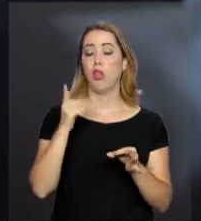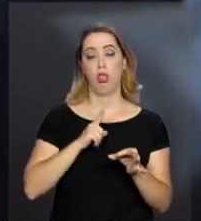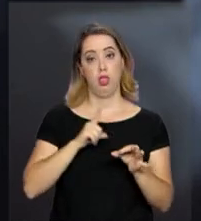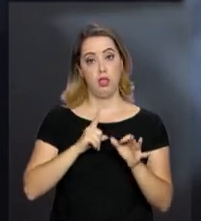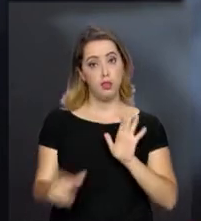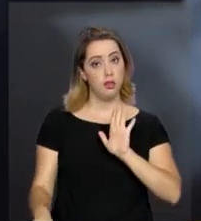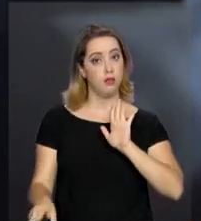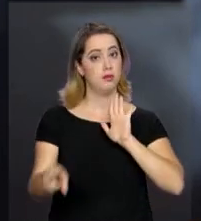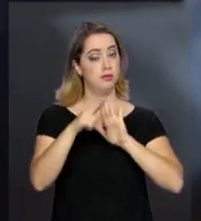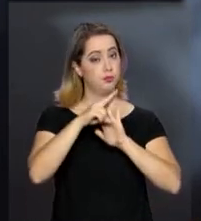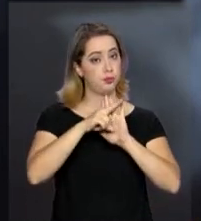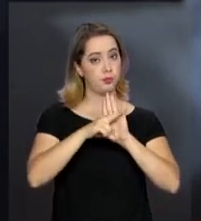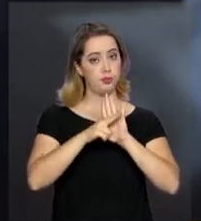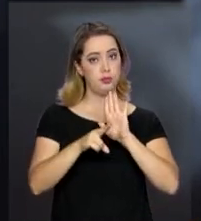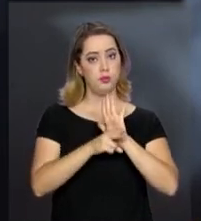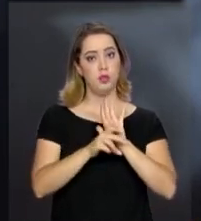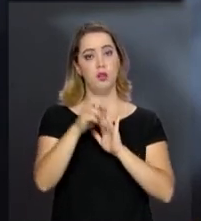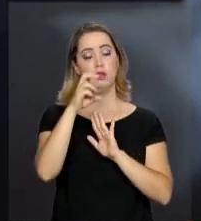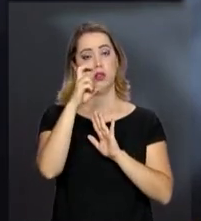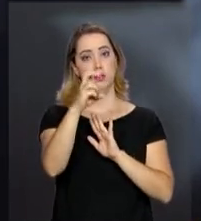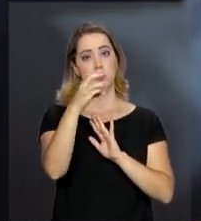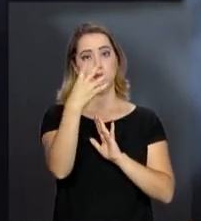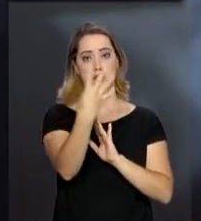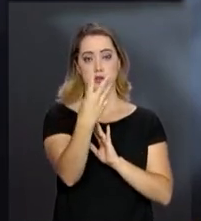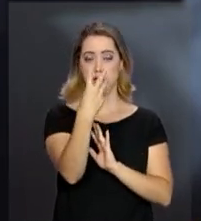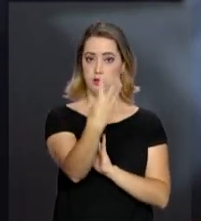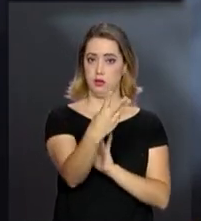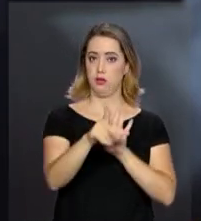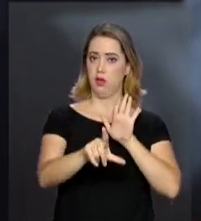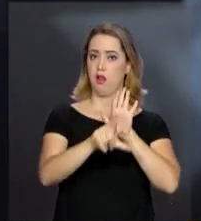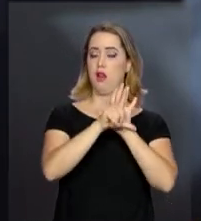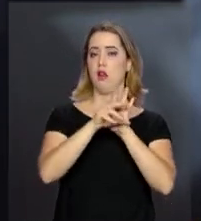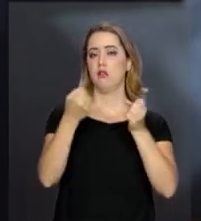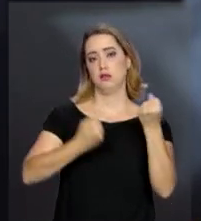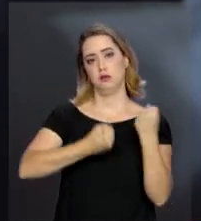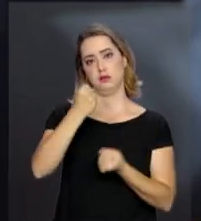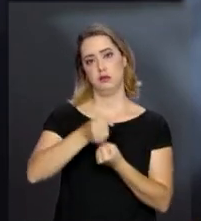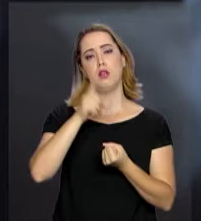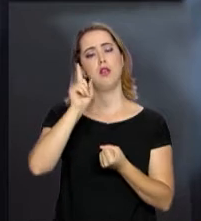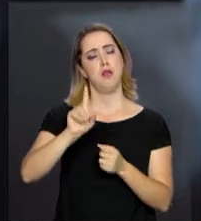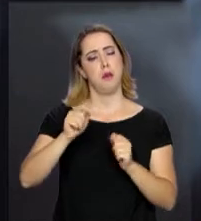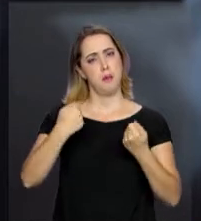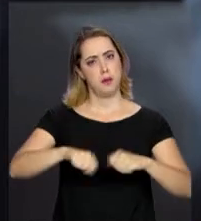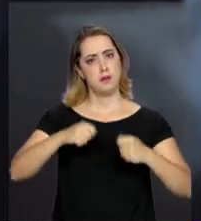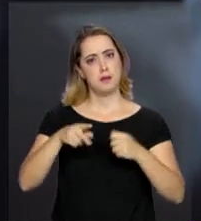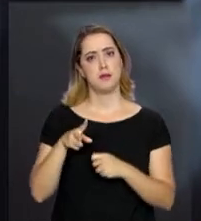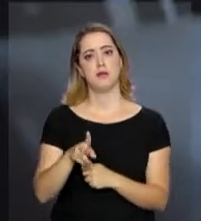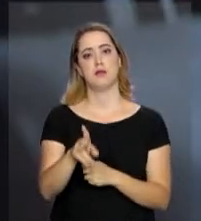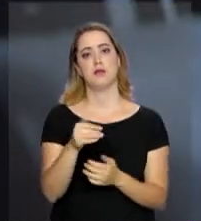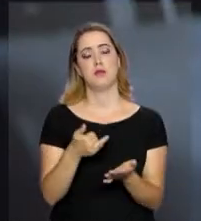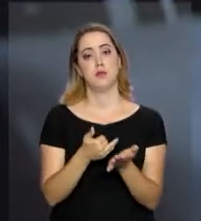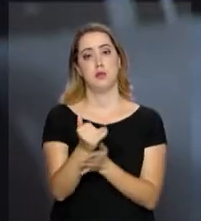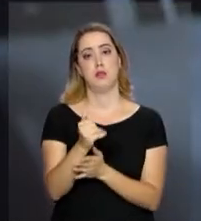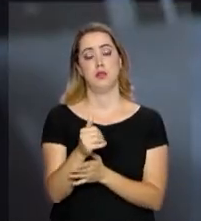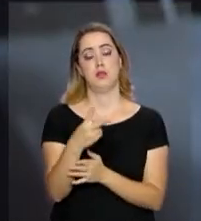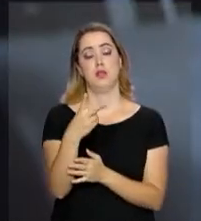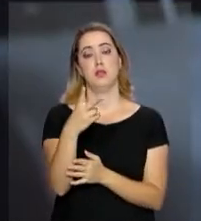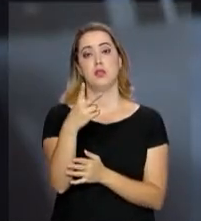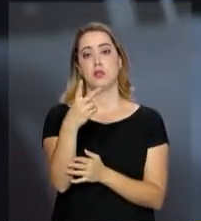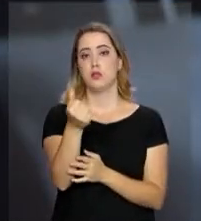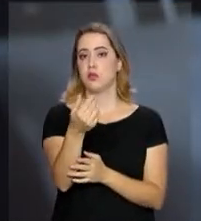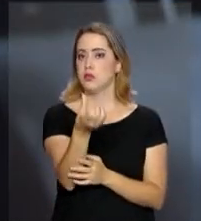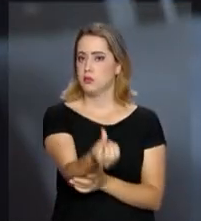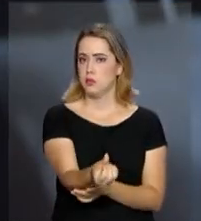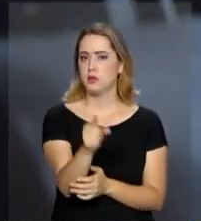543 do Conselho Nacional de Trânsito e é obrigatório desde janeiro de 2016. É importante ressaltar